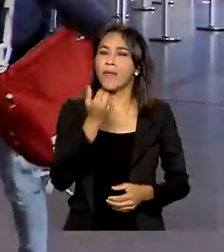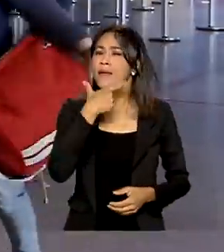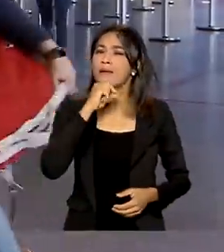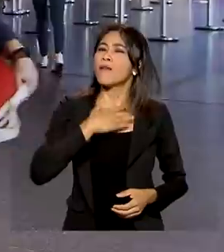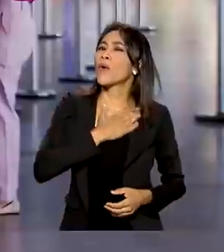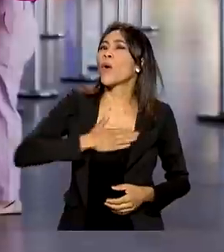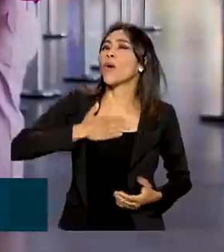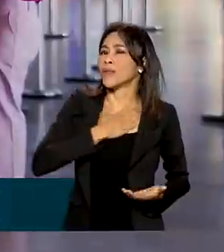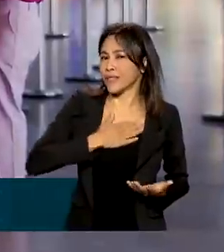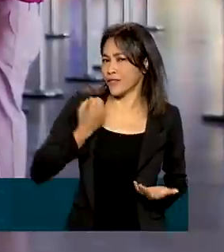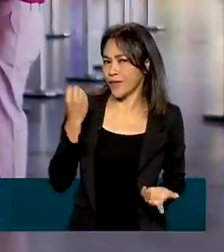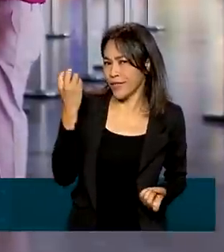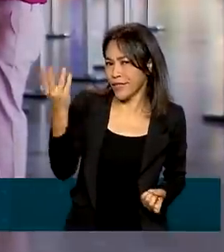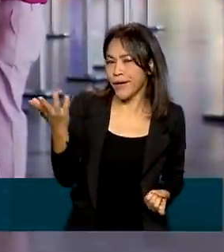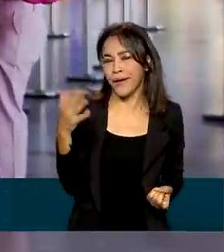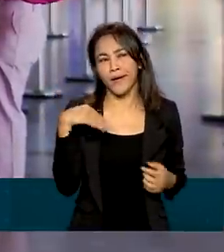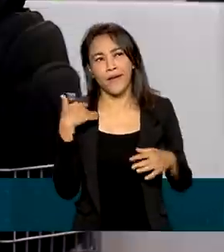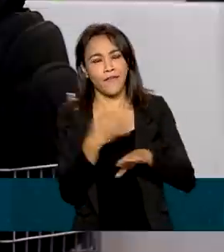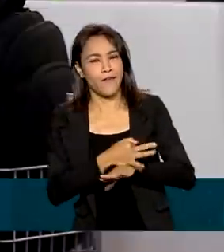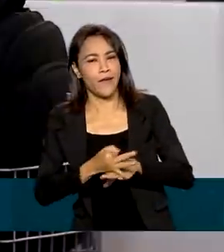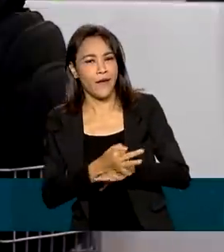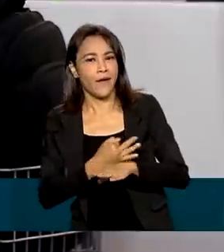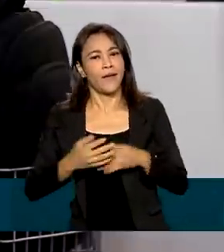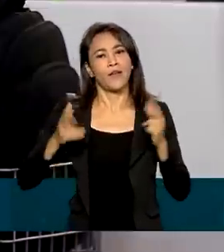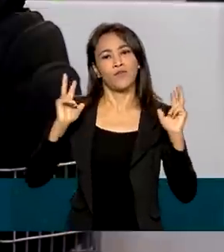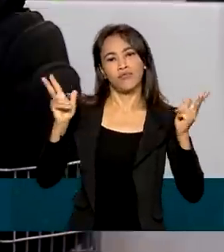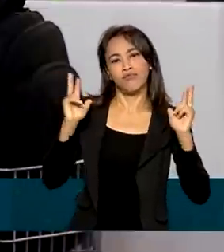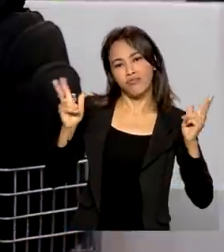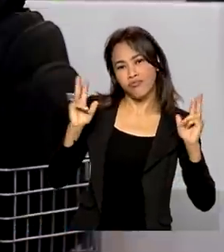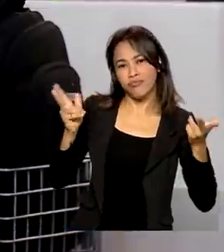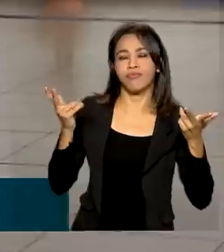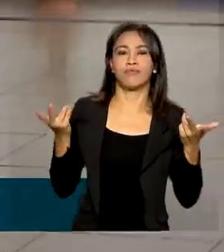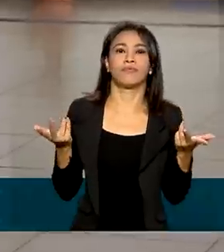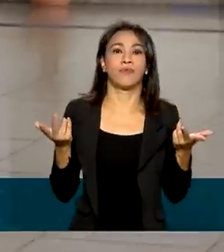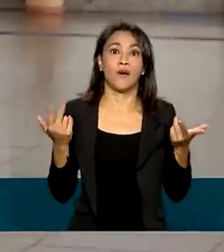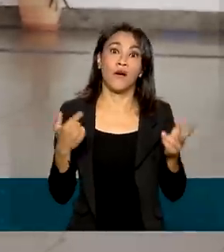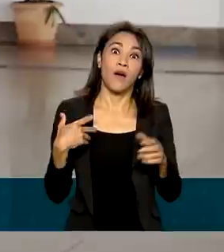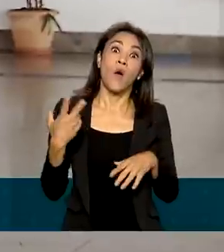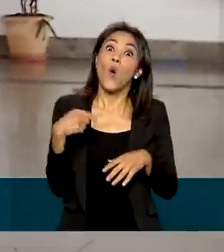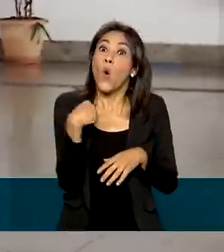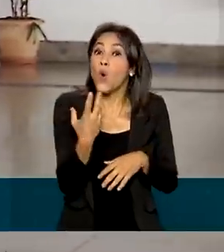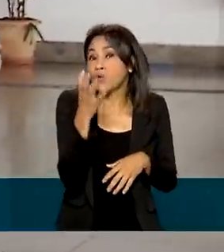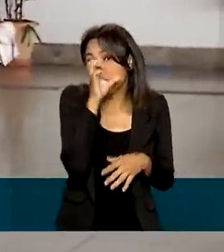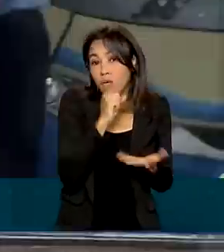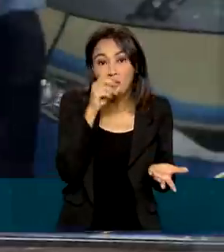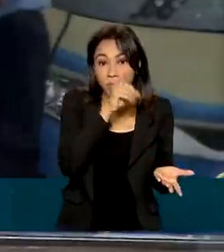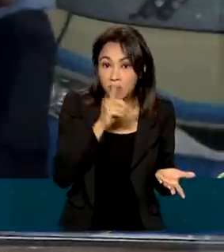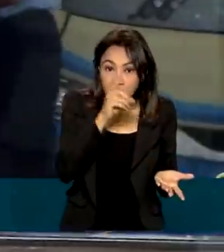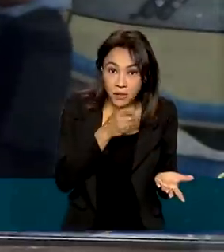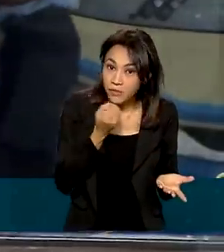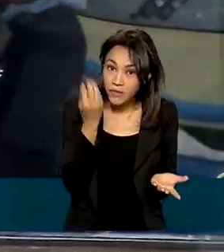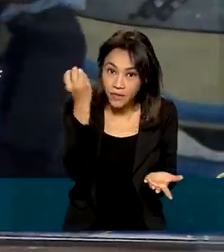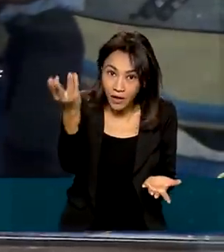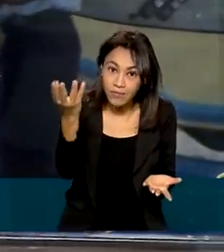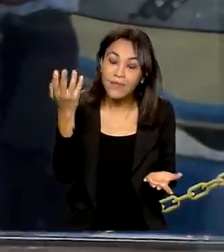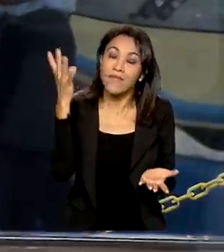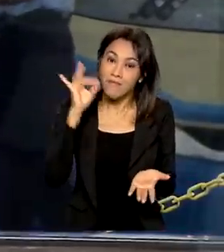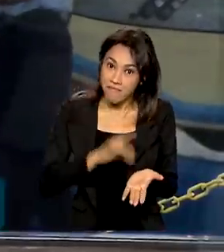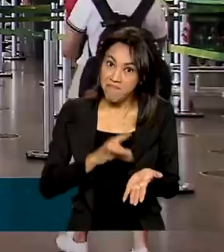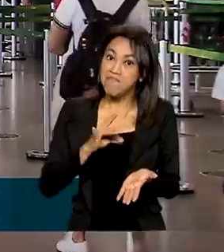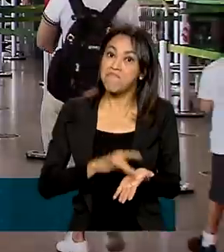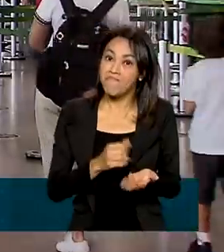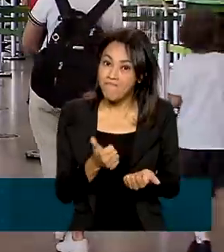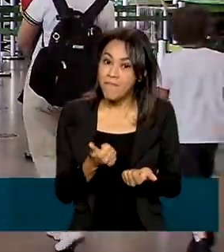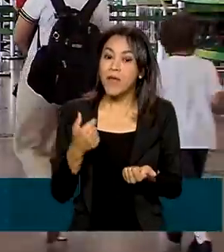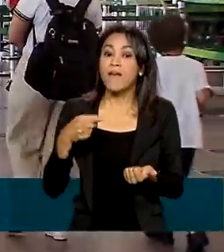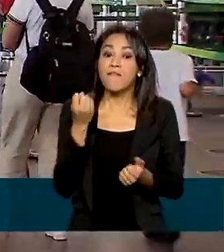de viajar, seja de férias, para curtir um feriado prolongado ou um final de semana. A verdade é que viajar